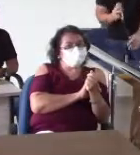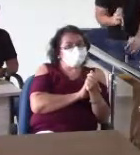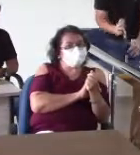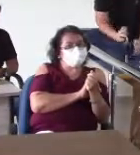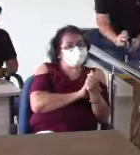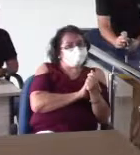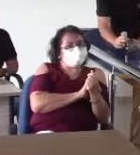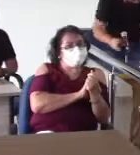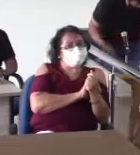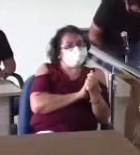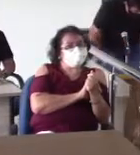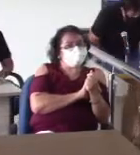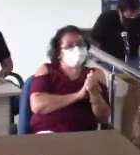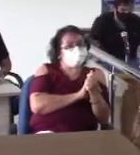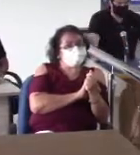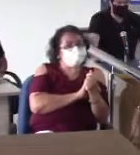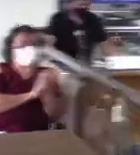Ótimo. Muito bom.